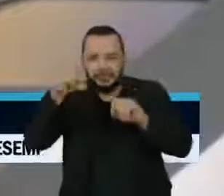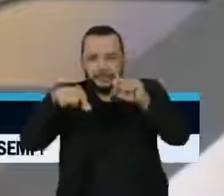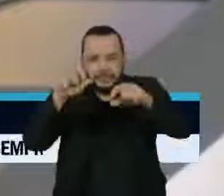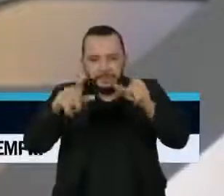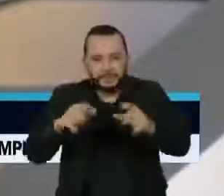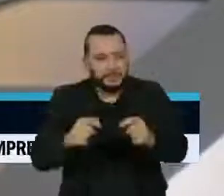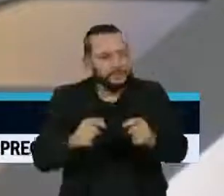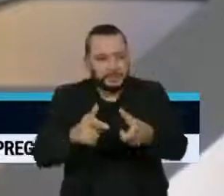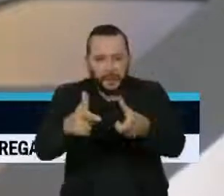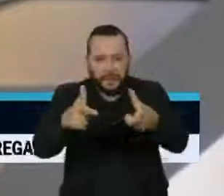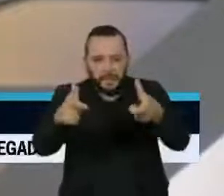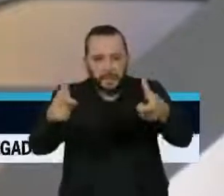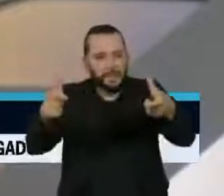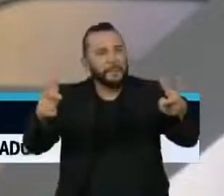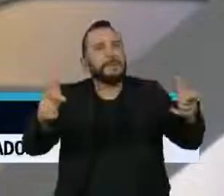falado aí é só uma cosquinha.